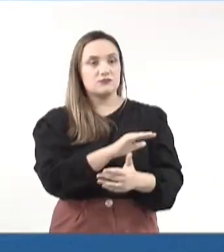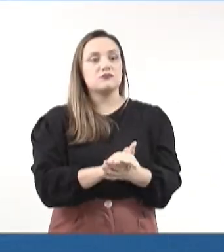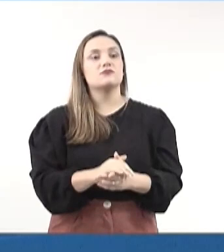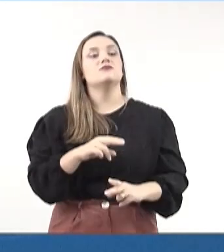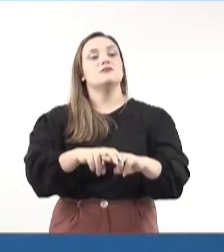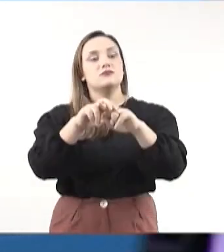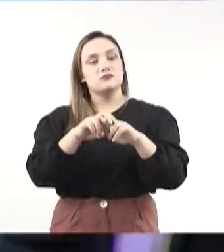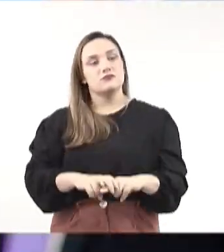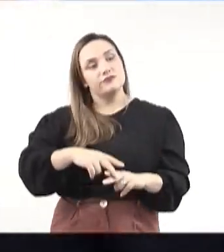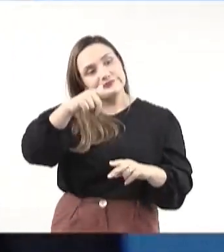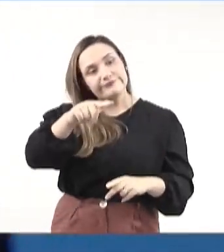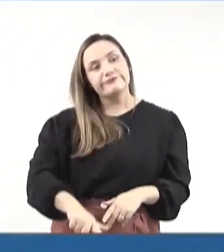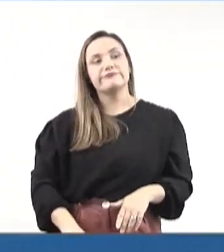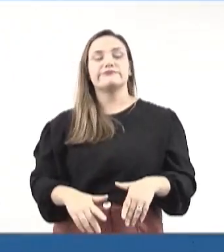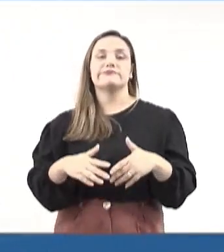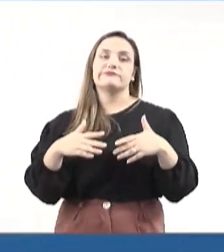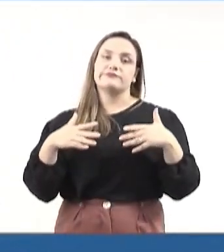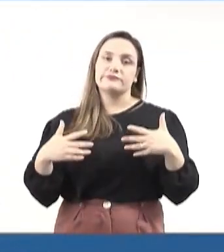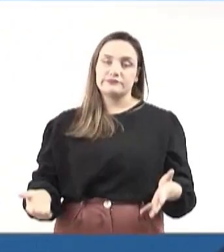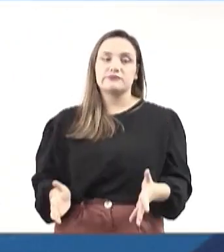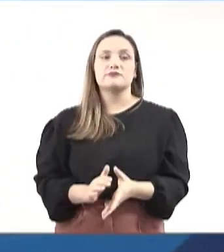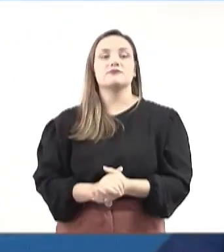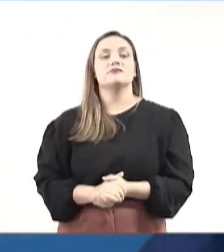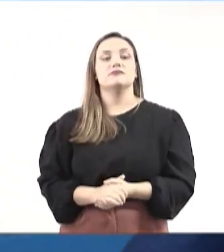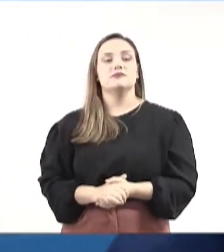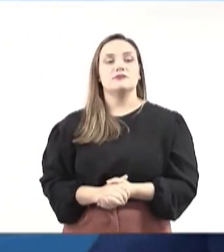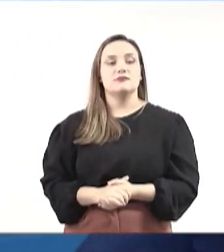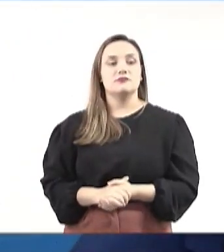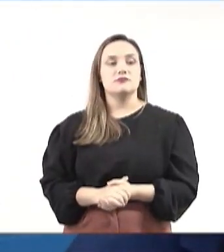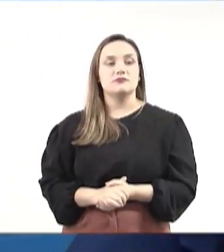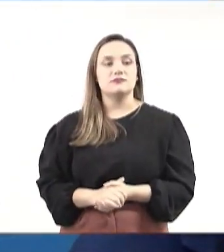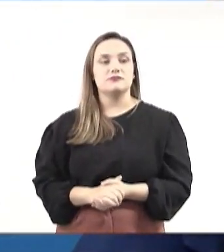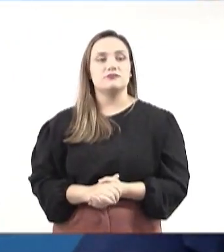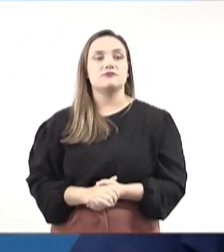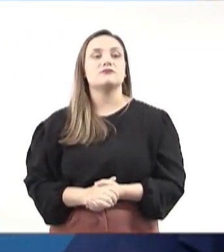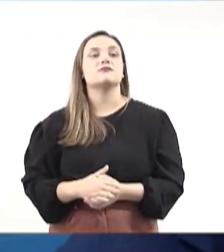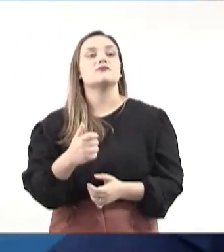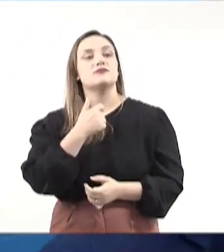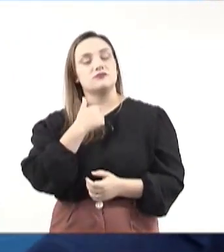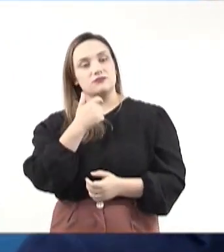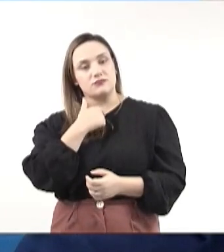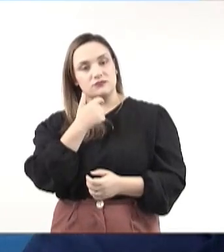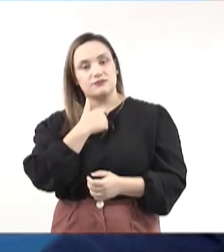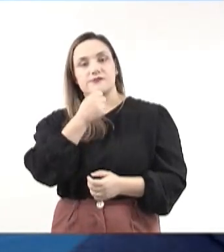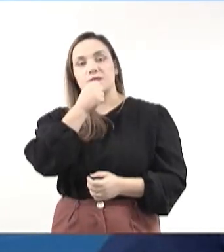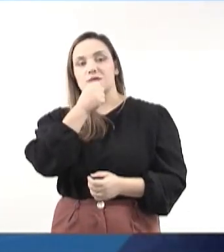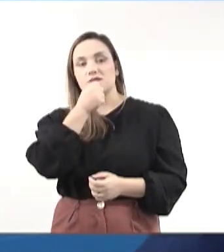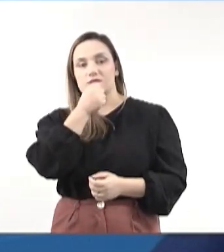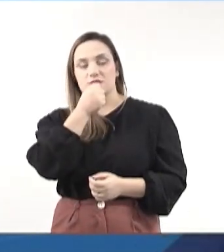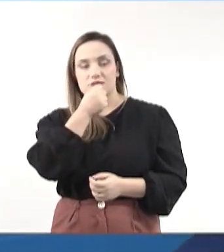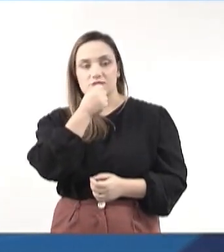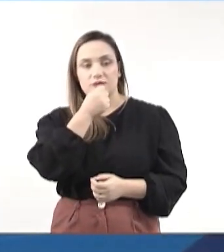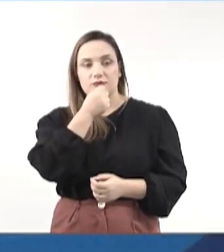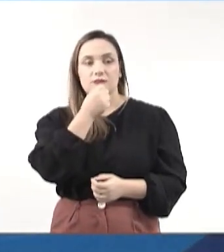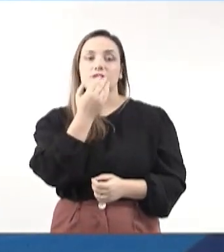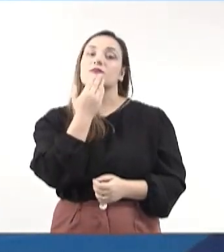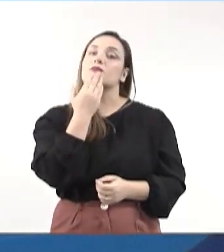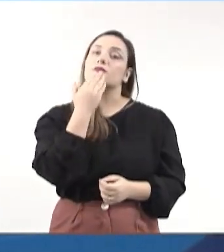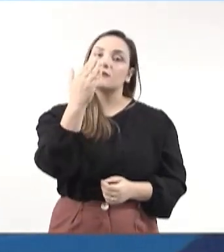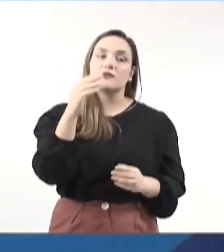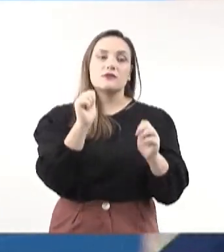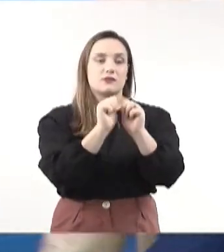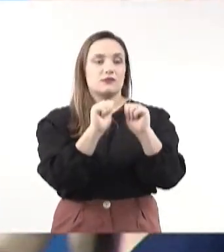Mais uma vez, venho a este microfone para que a Assembleia